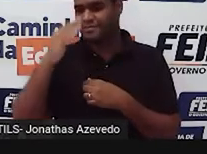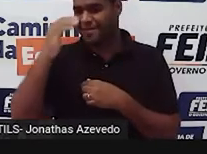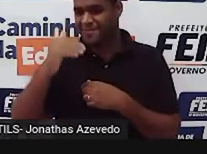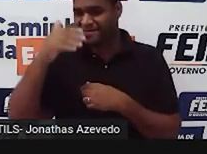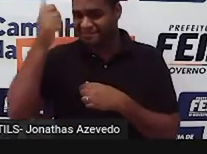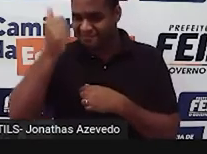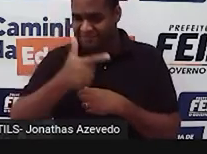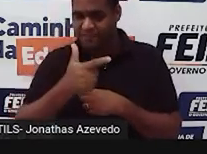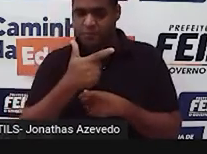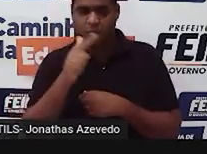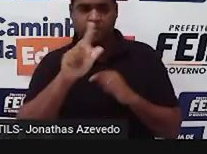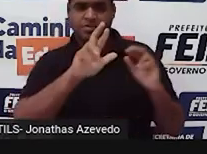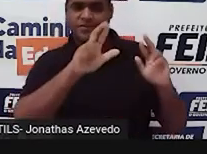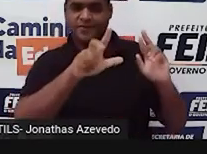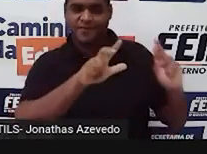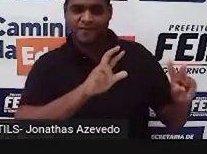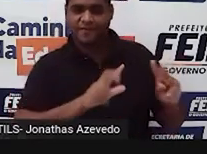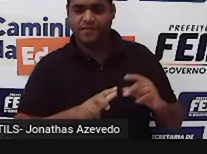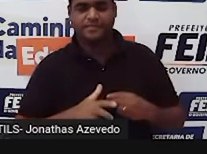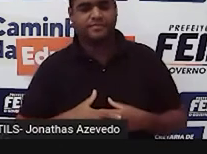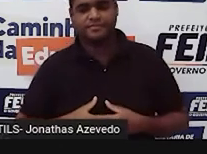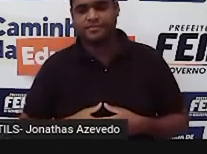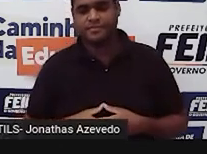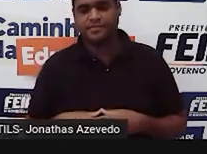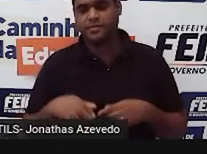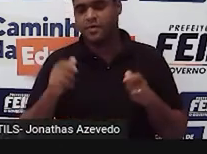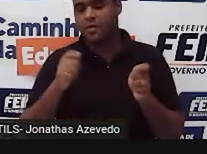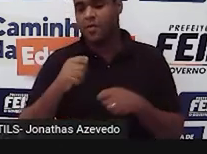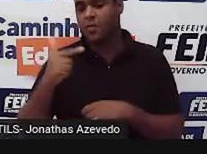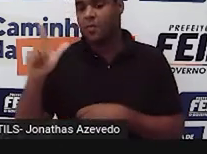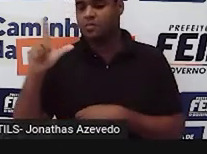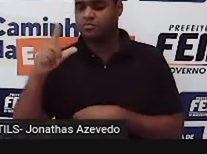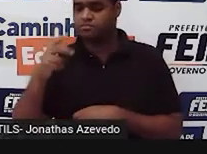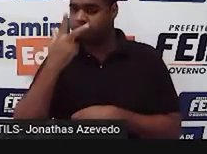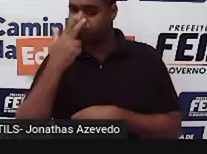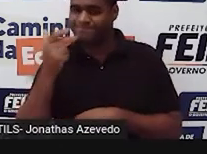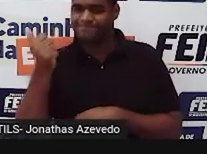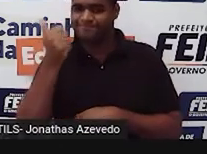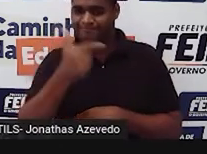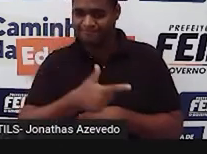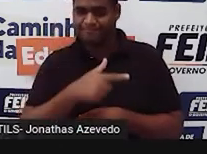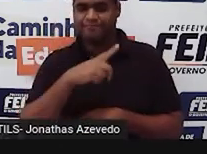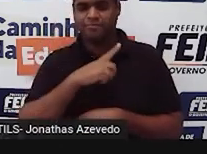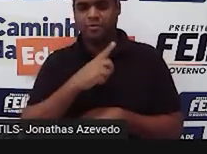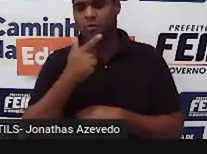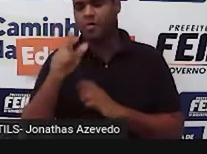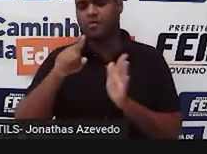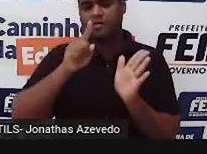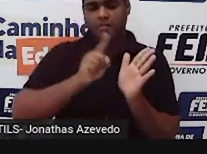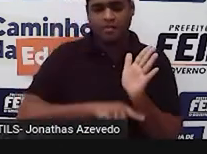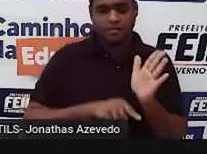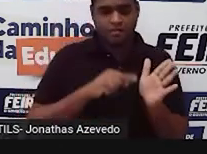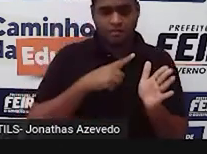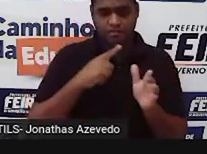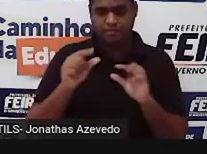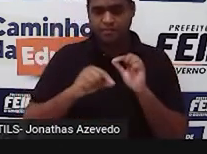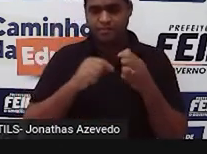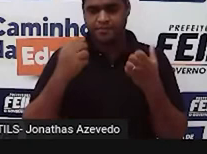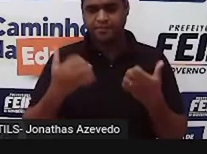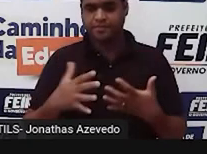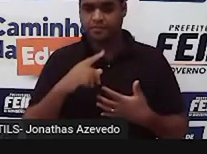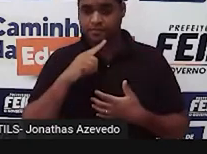Ou seja, um lado agora vai ter que ser maior do que a subtração dos outros dois.